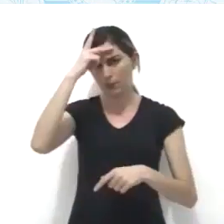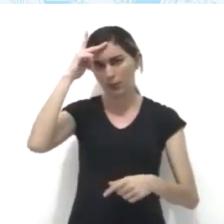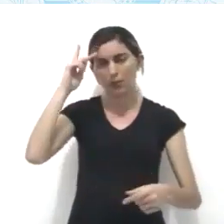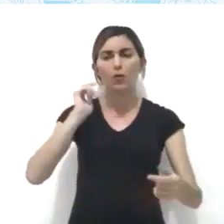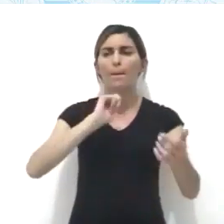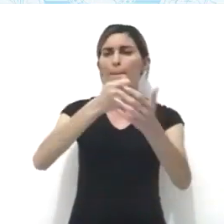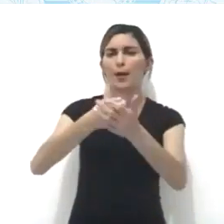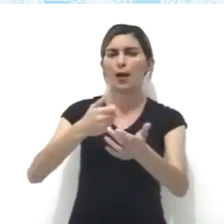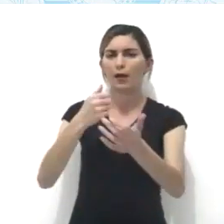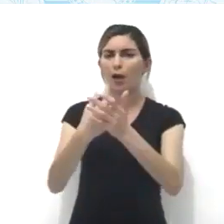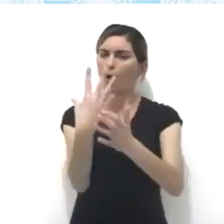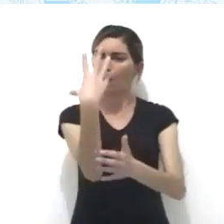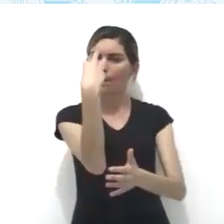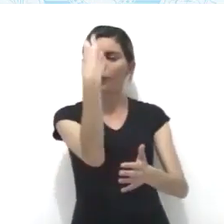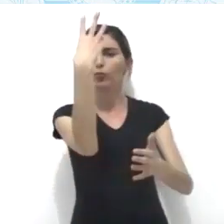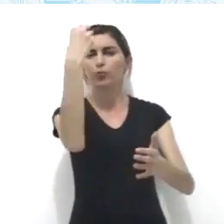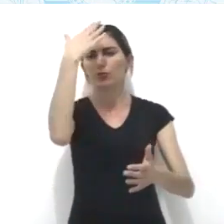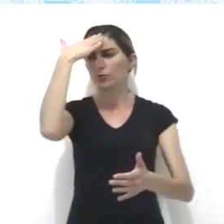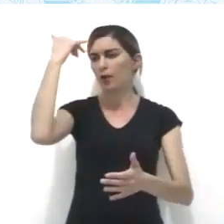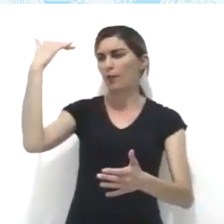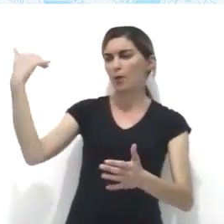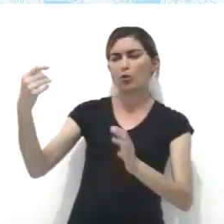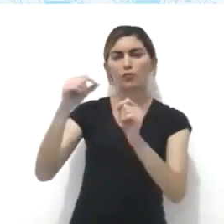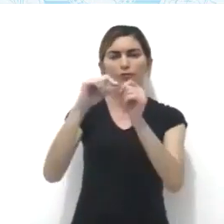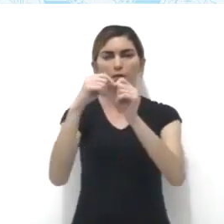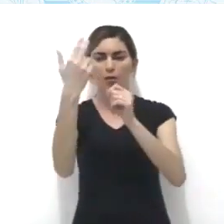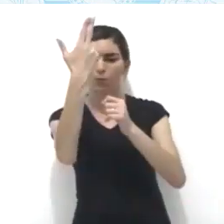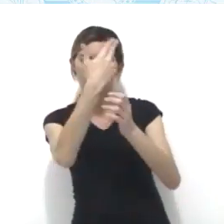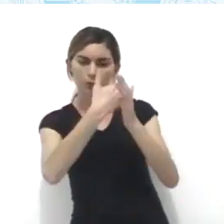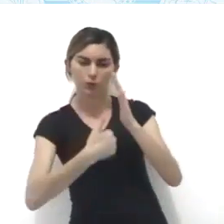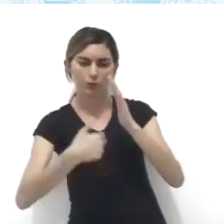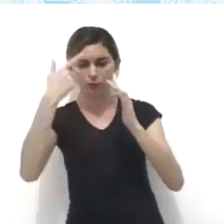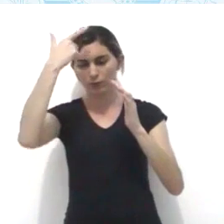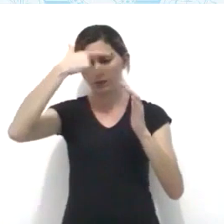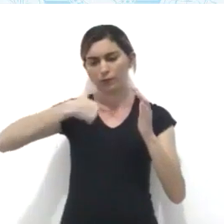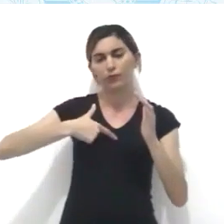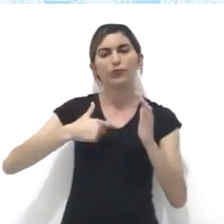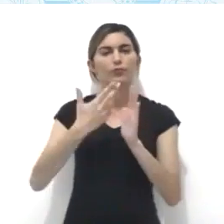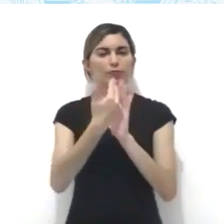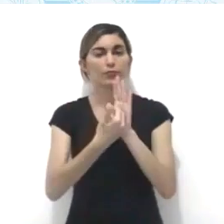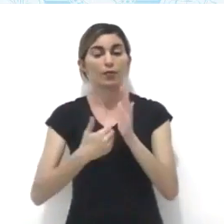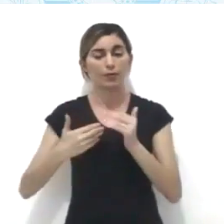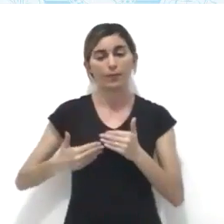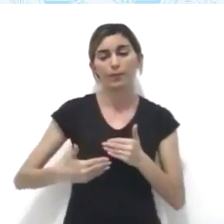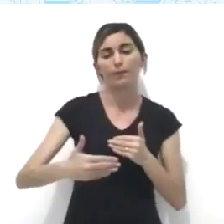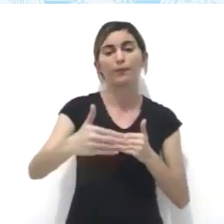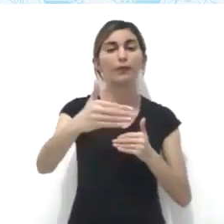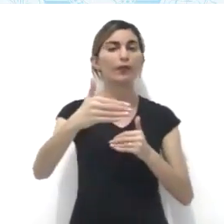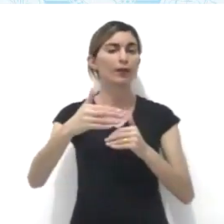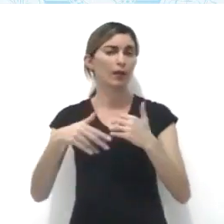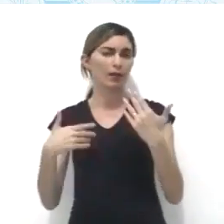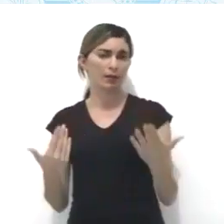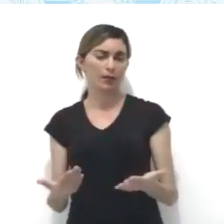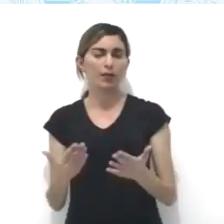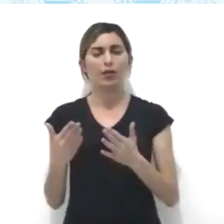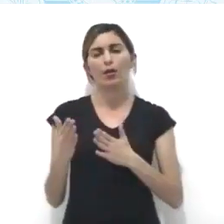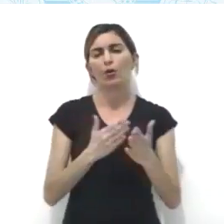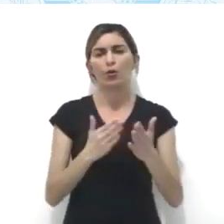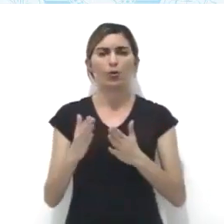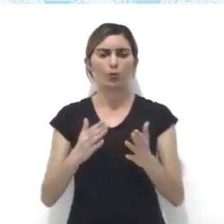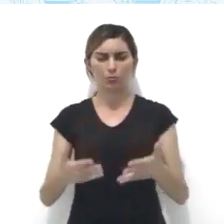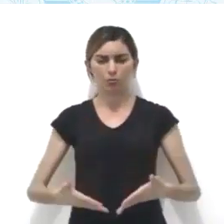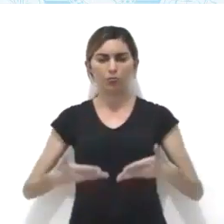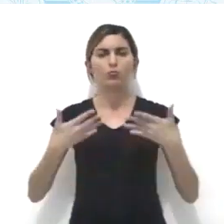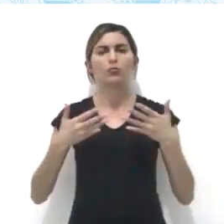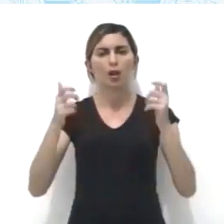pagavam os grandes artistas da época para fazer seus retratos. A partir de então, passa a ocupar lugar